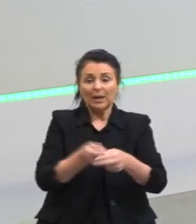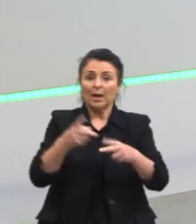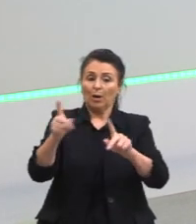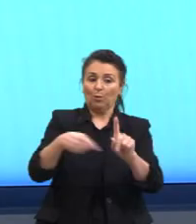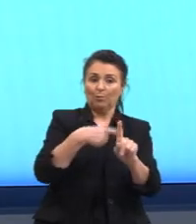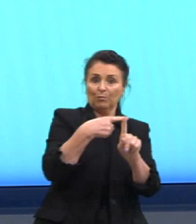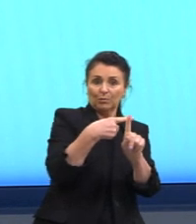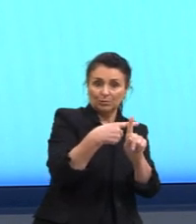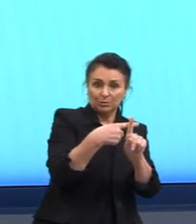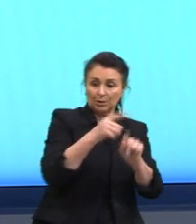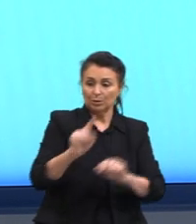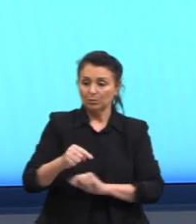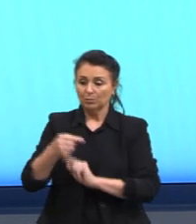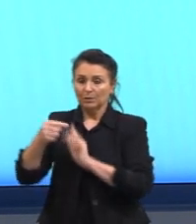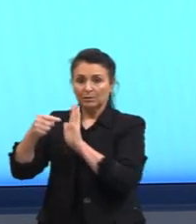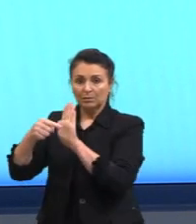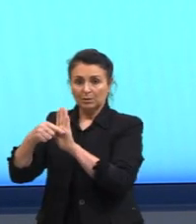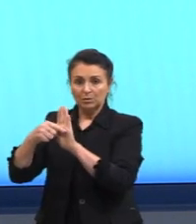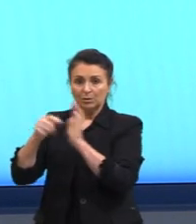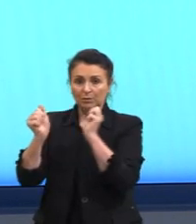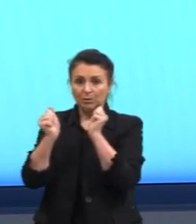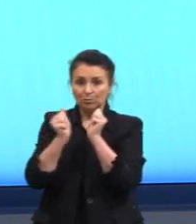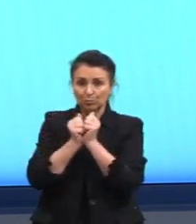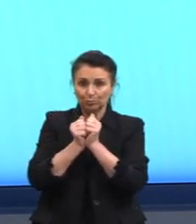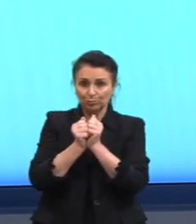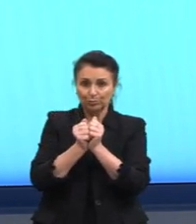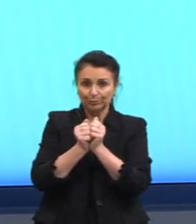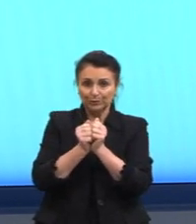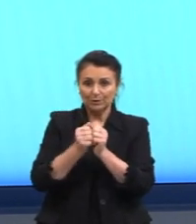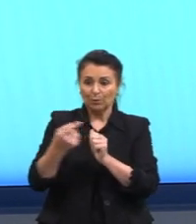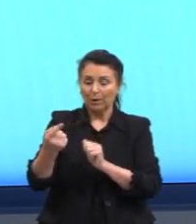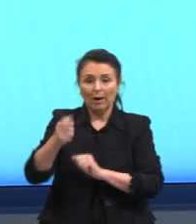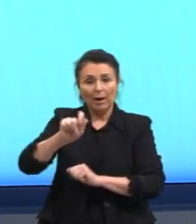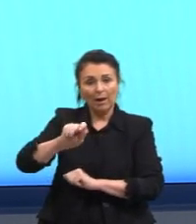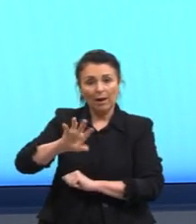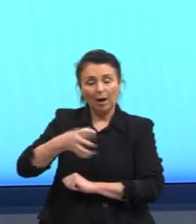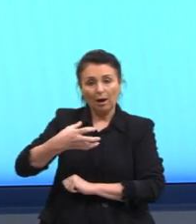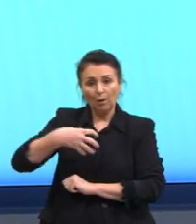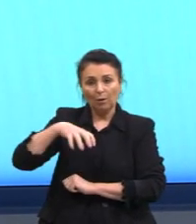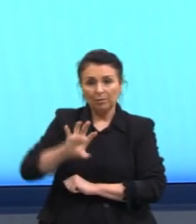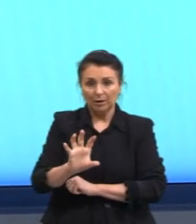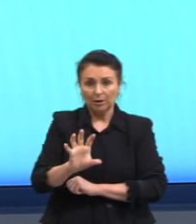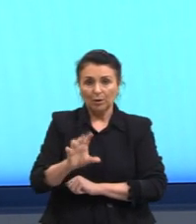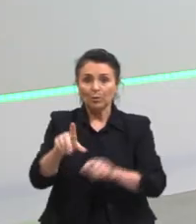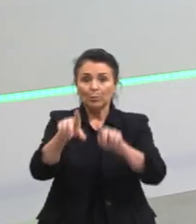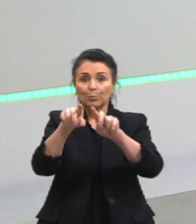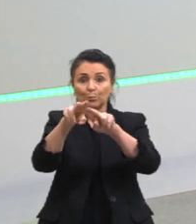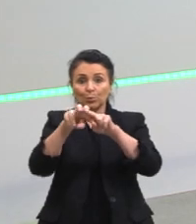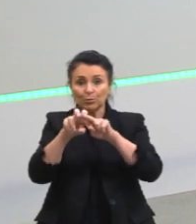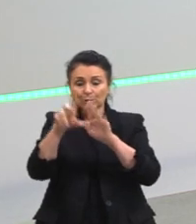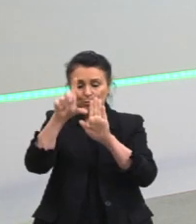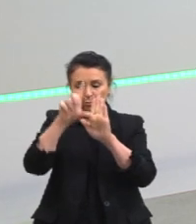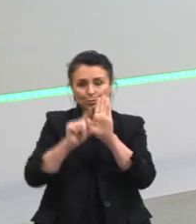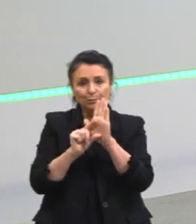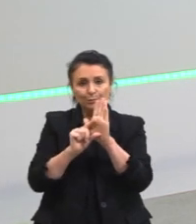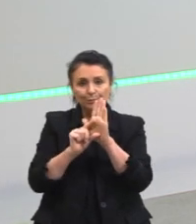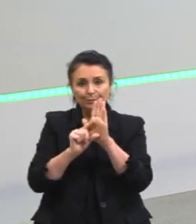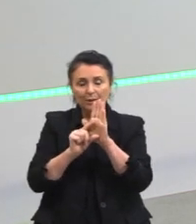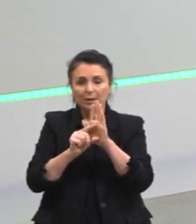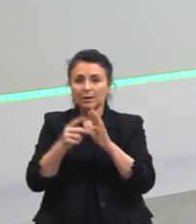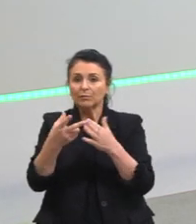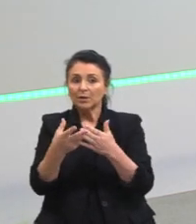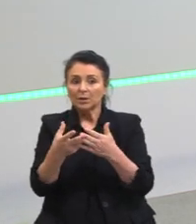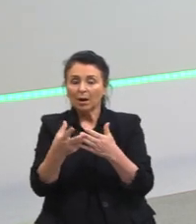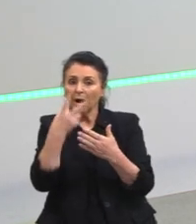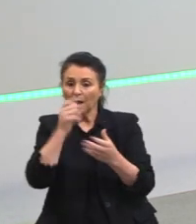e uma força negativa. Sinais contrários, tá? Então, acaba se diminuindo e ficando igual a